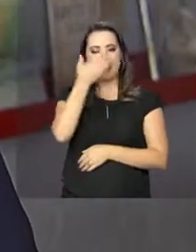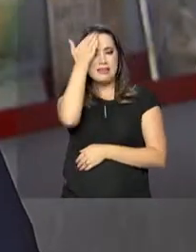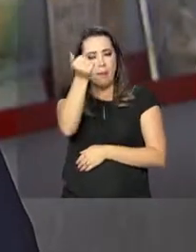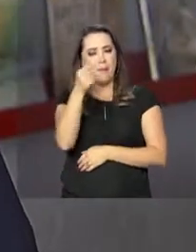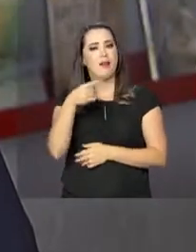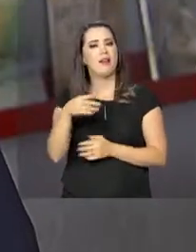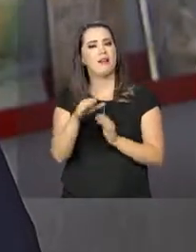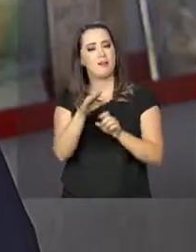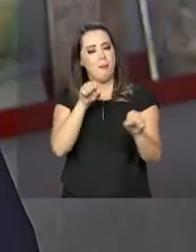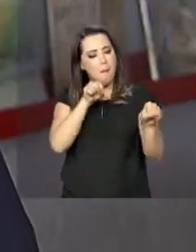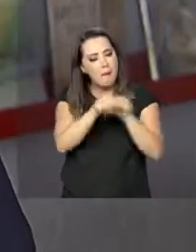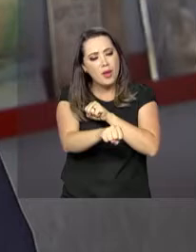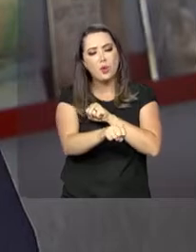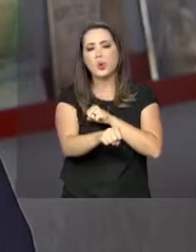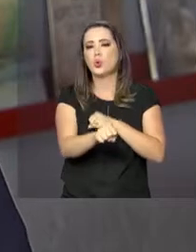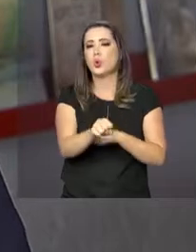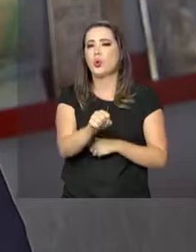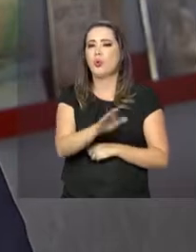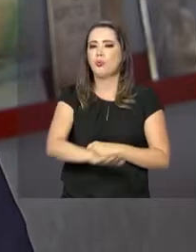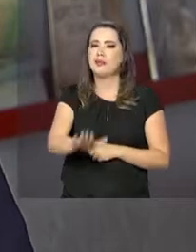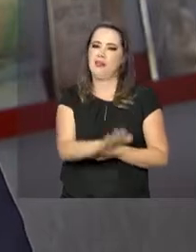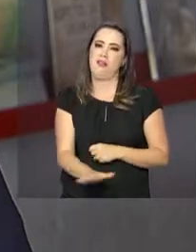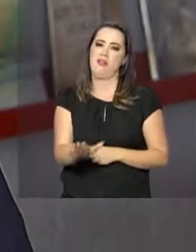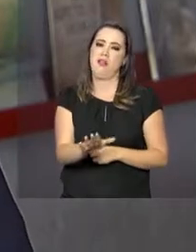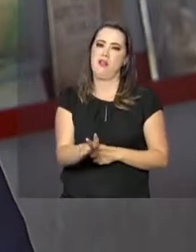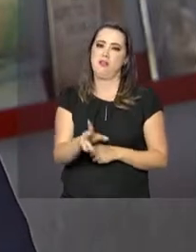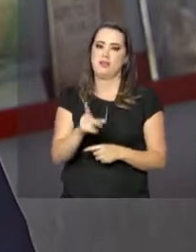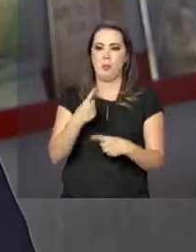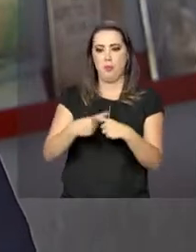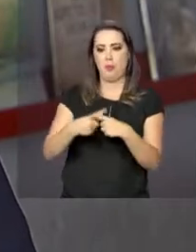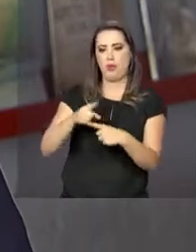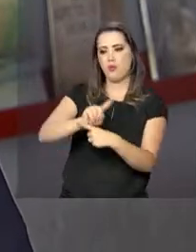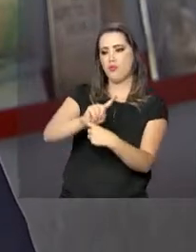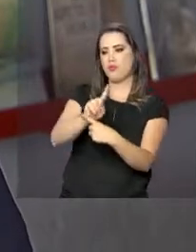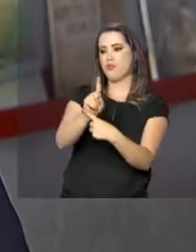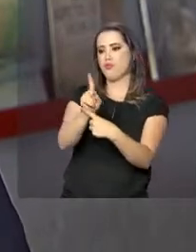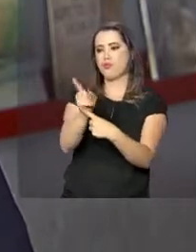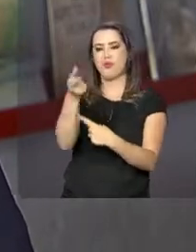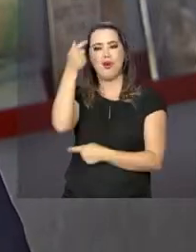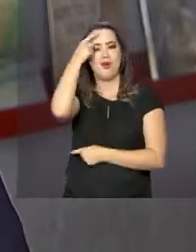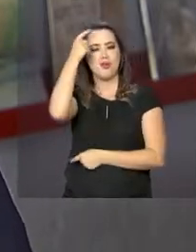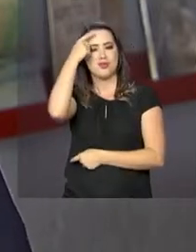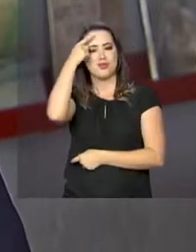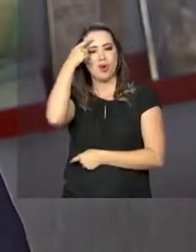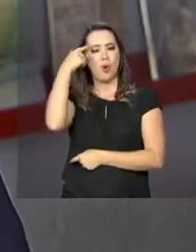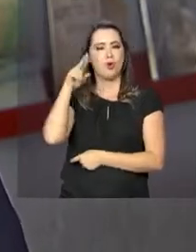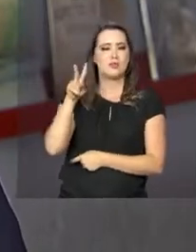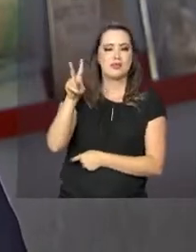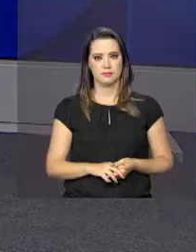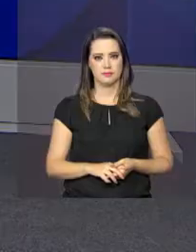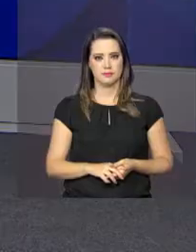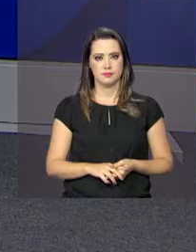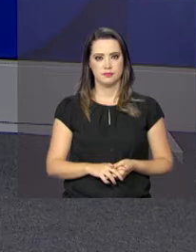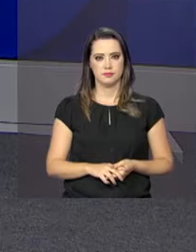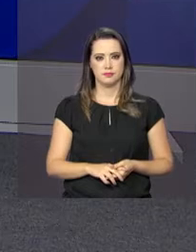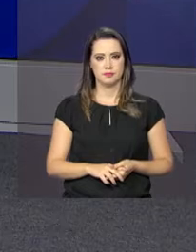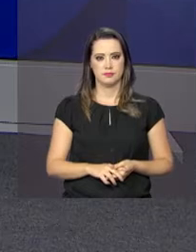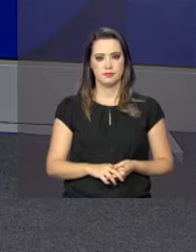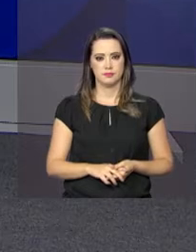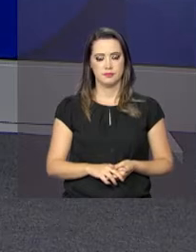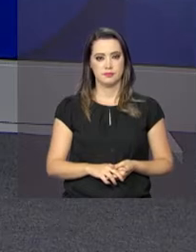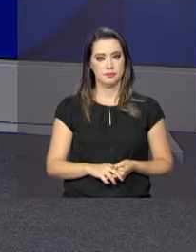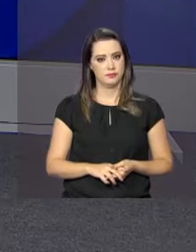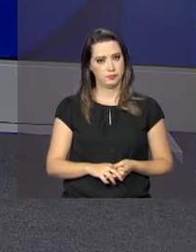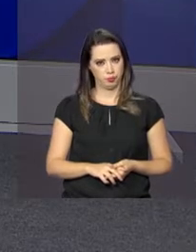você vai carregar para a vida inteira. E triste daquilo que a sua consciência fica te acusando sempre. A